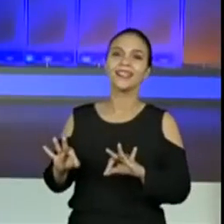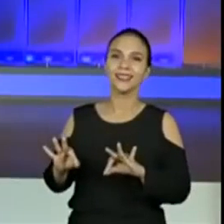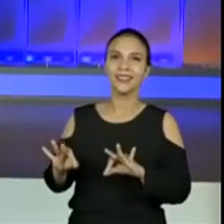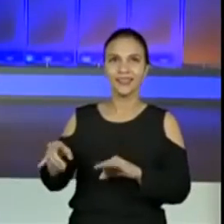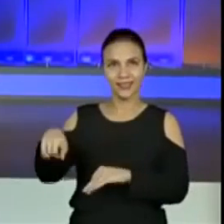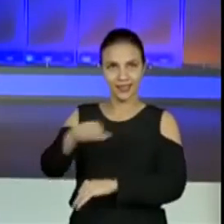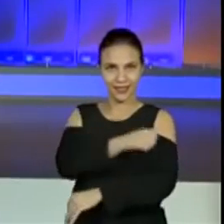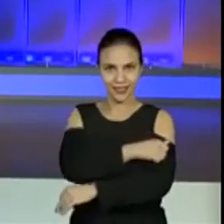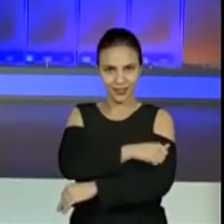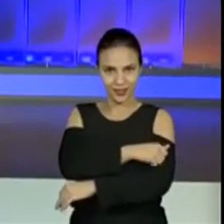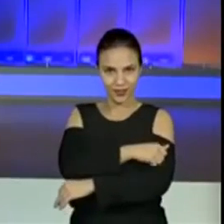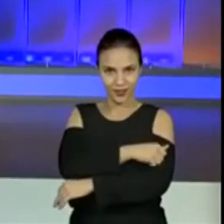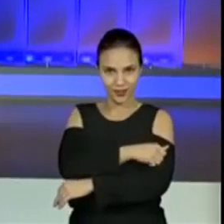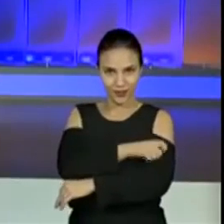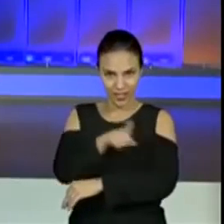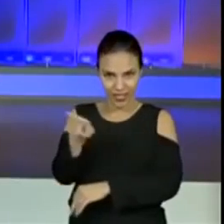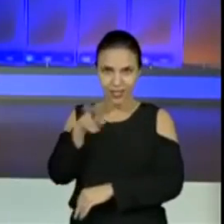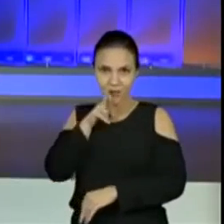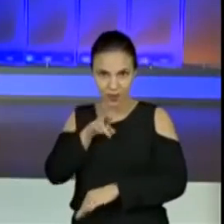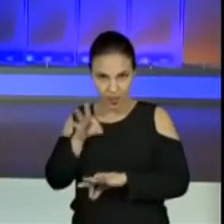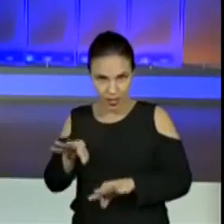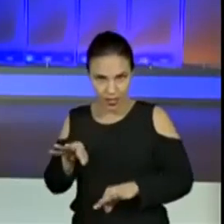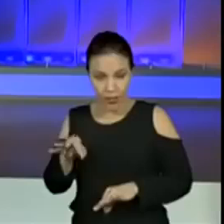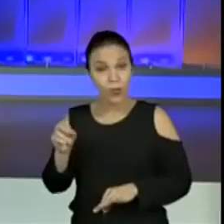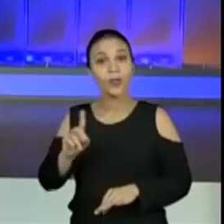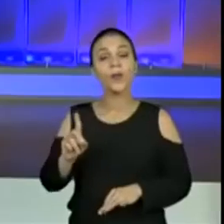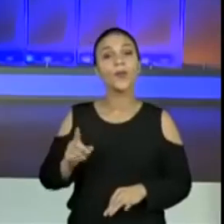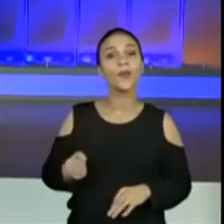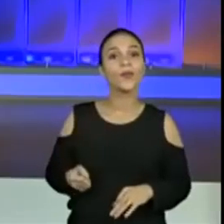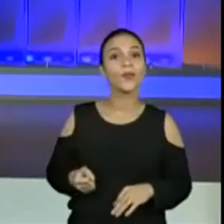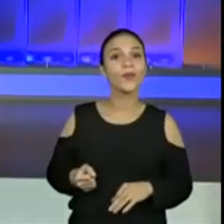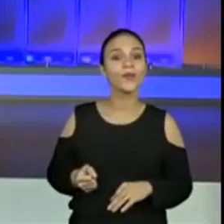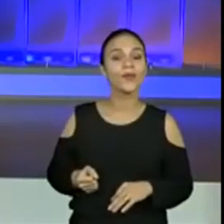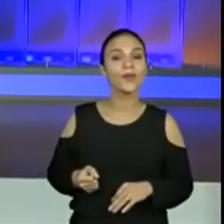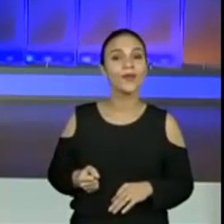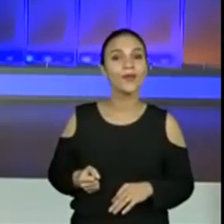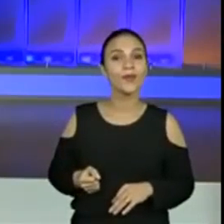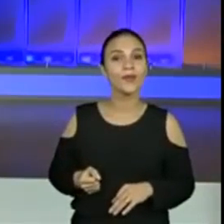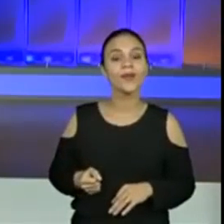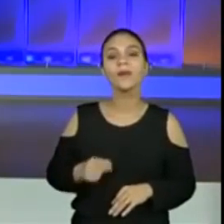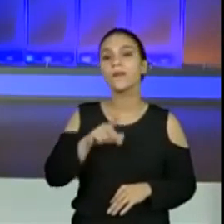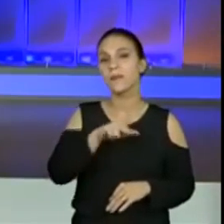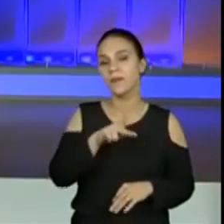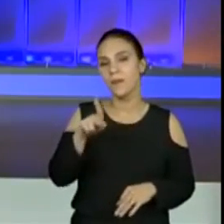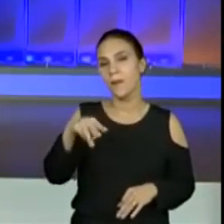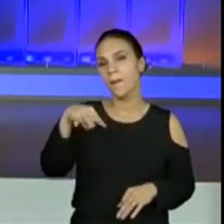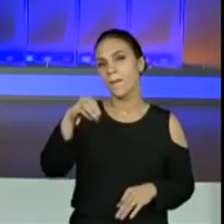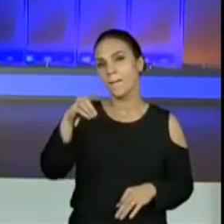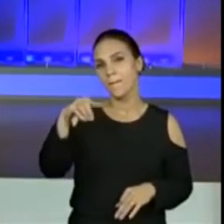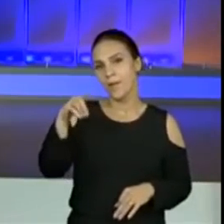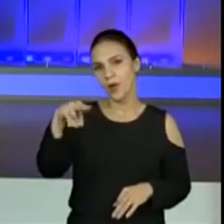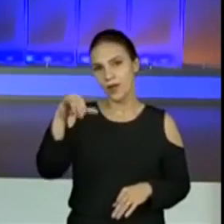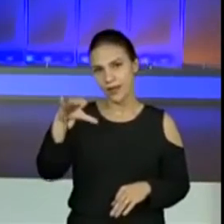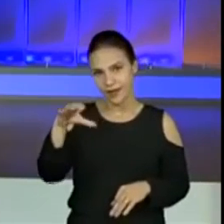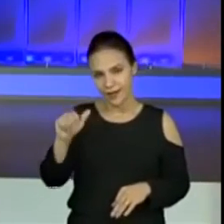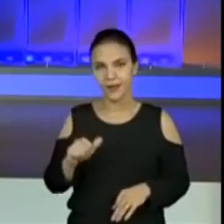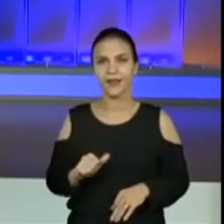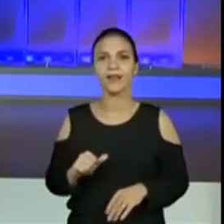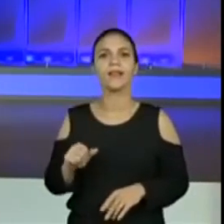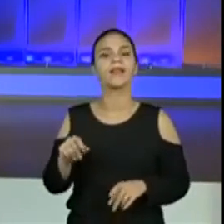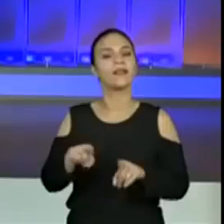contribuição dos alunos? E aí? É ou não é? Para o Mônica, para o Cecília, todas